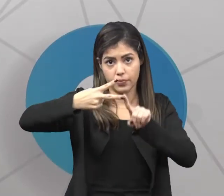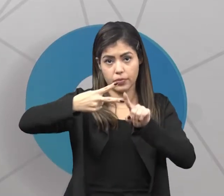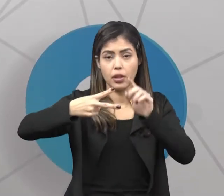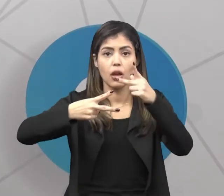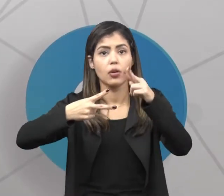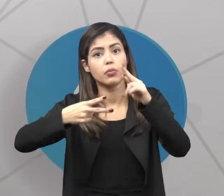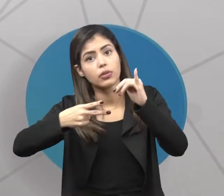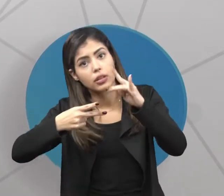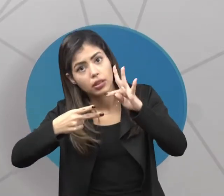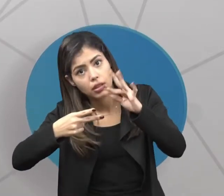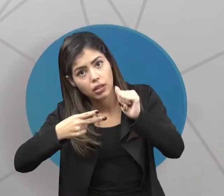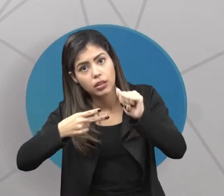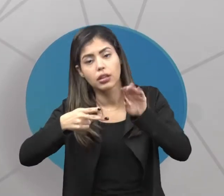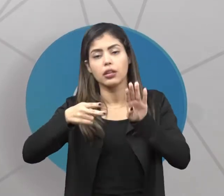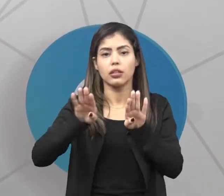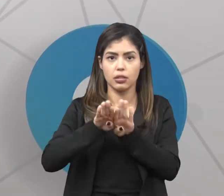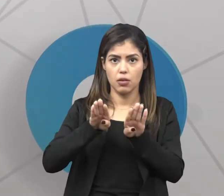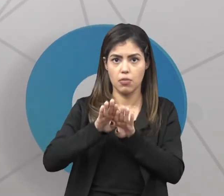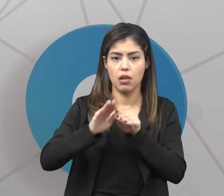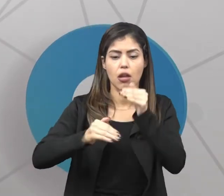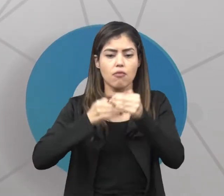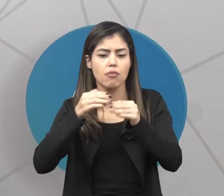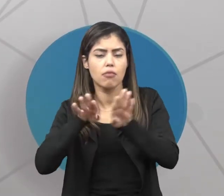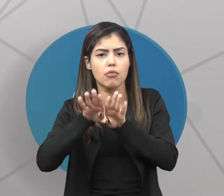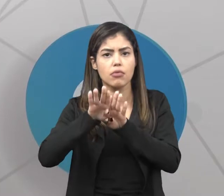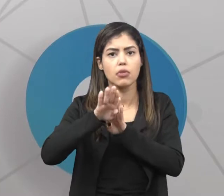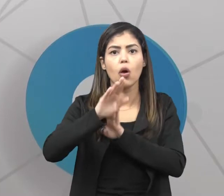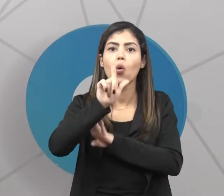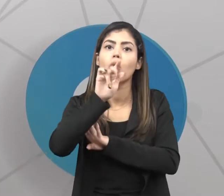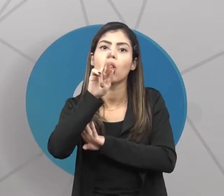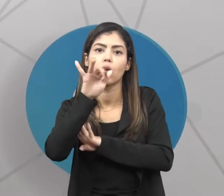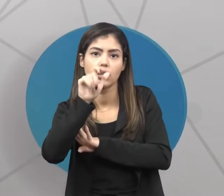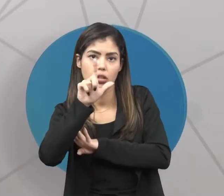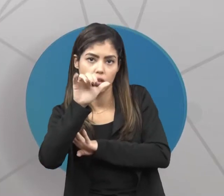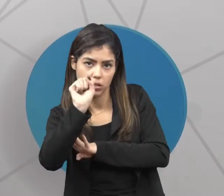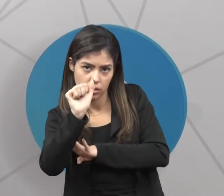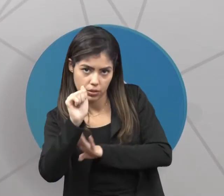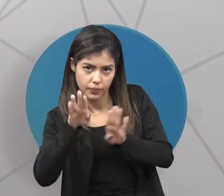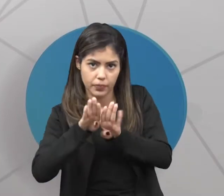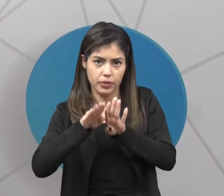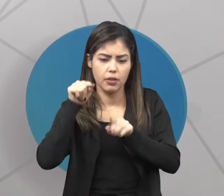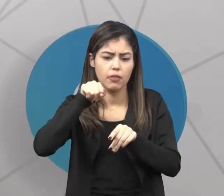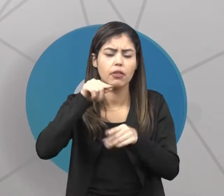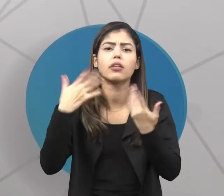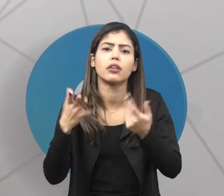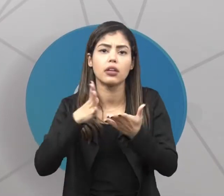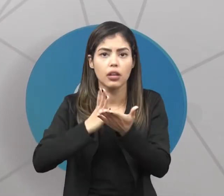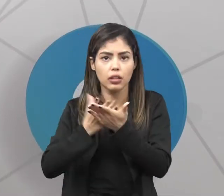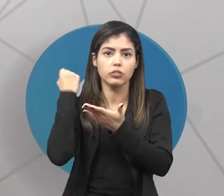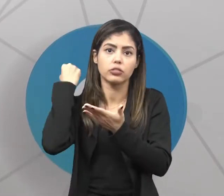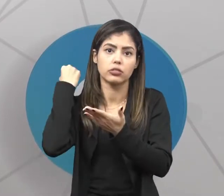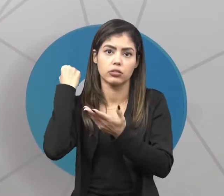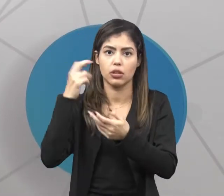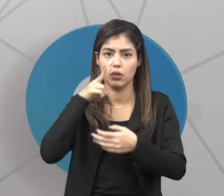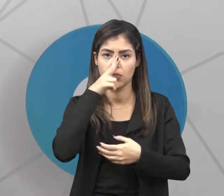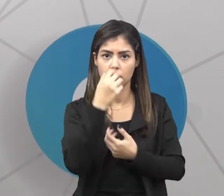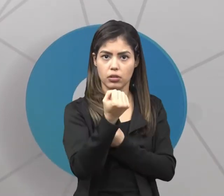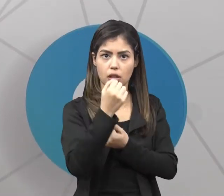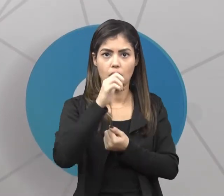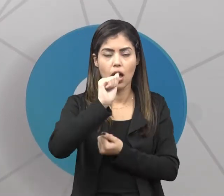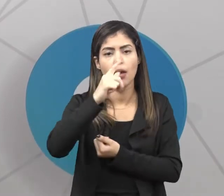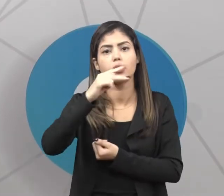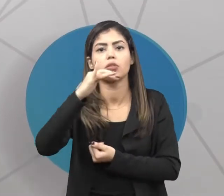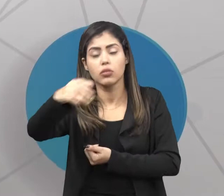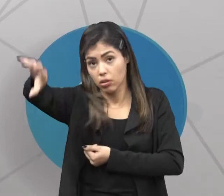e, posteriormente, Revolução Gloriosa, que são revoluções que vão fazer o quê? Retira esse poder absoluto que estava nas